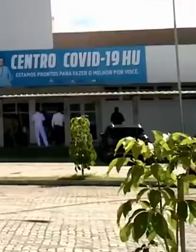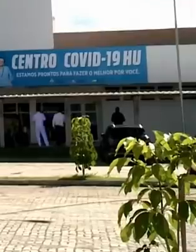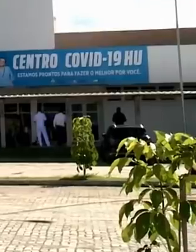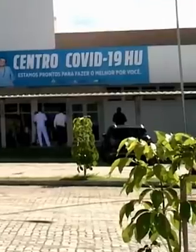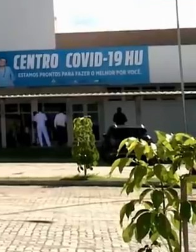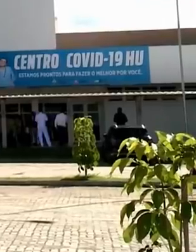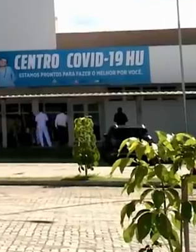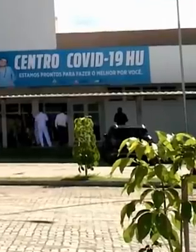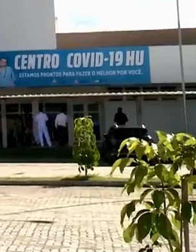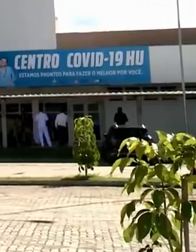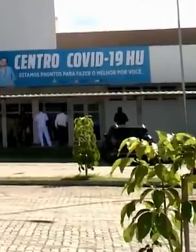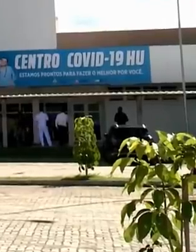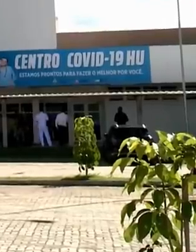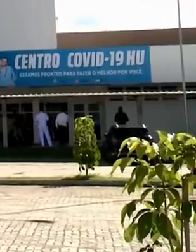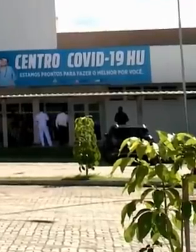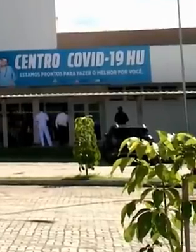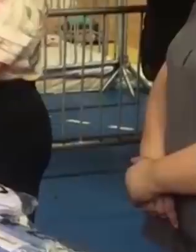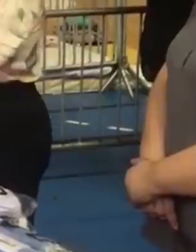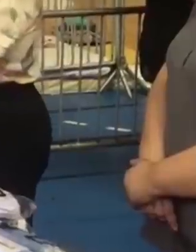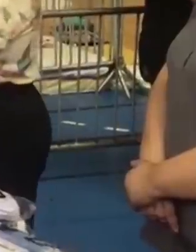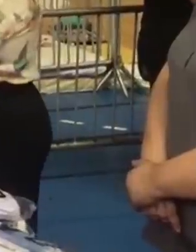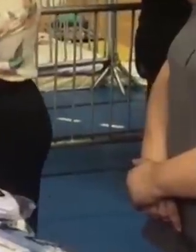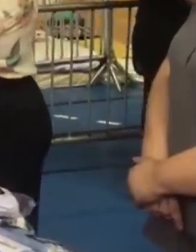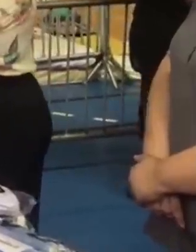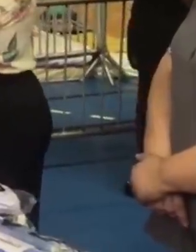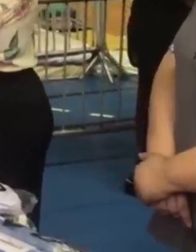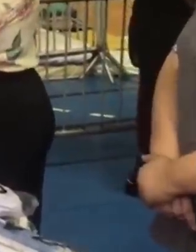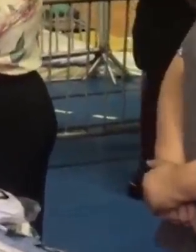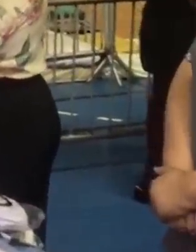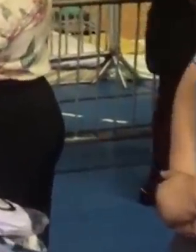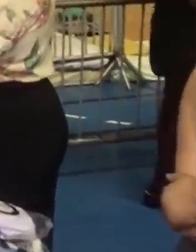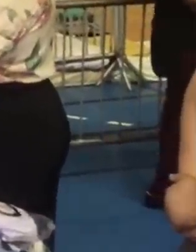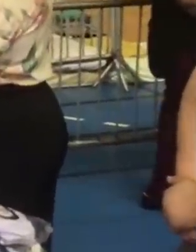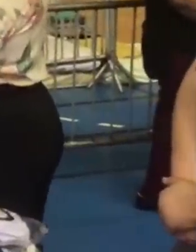Tchau. Tchau. Tchau. Tchau.